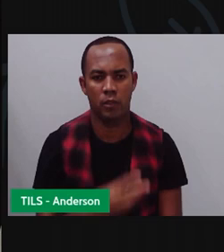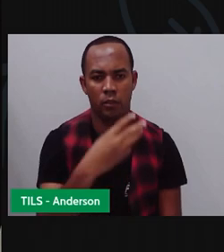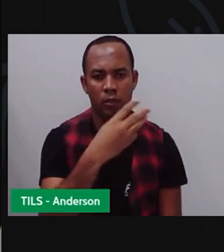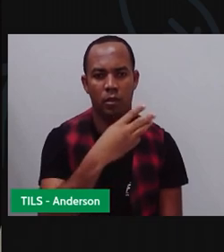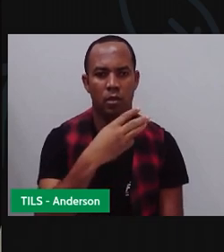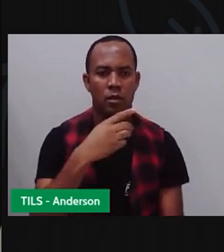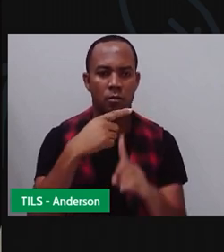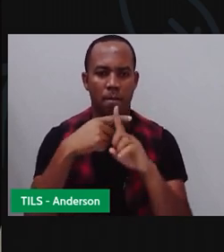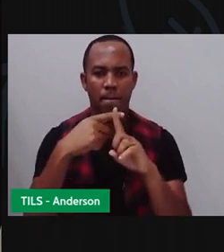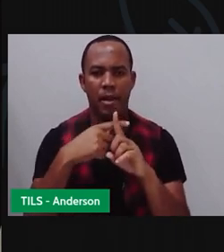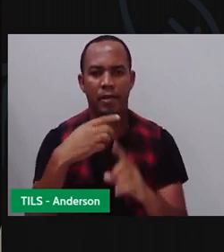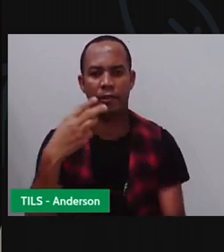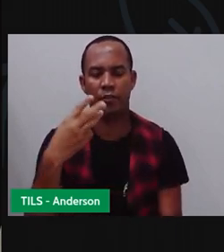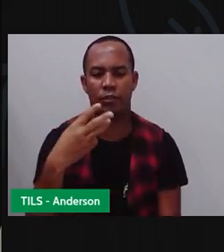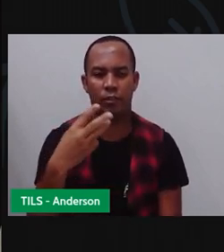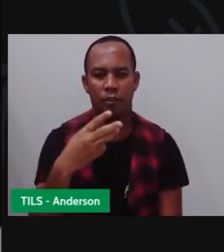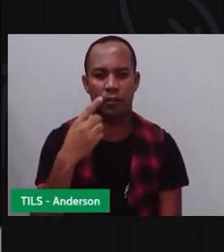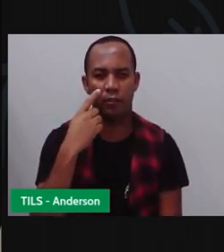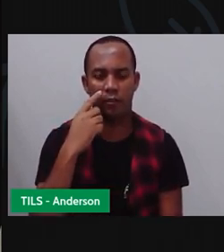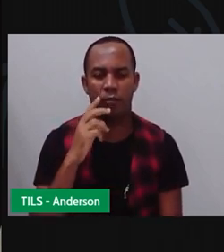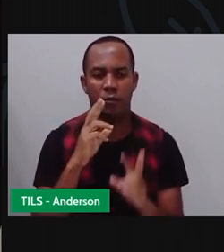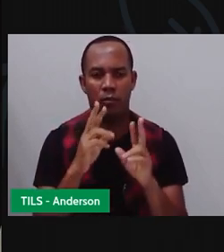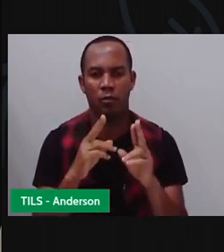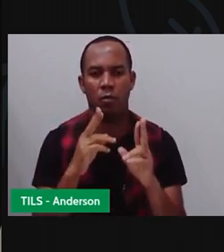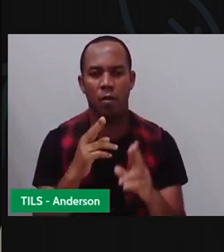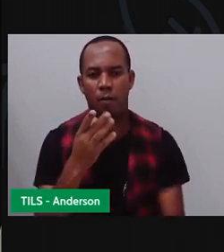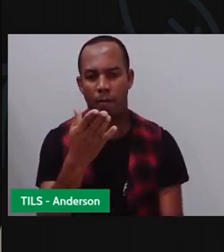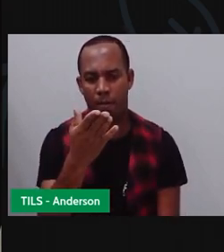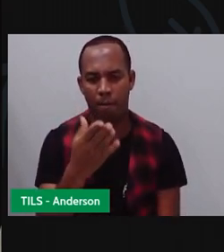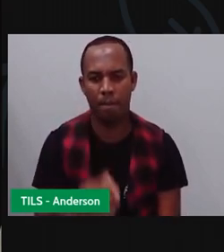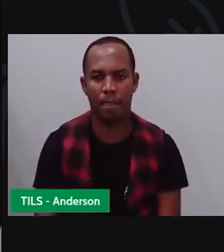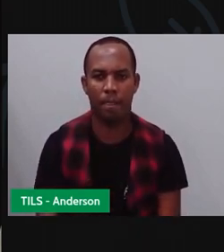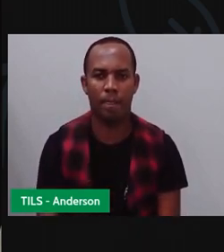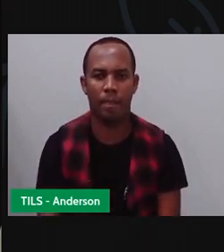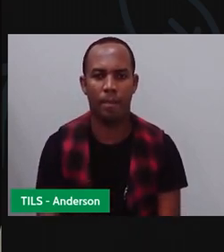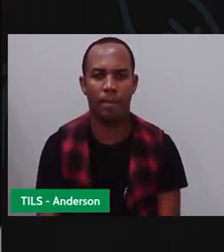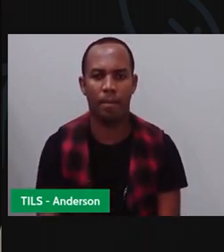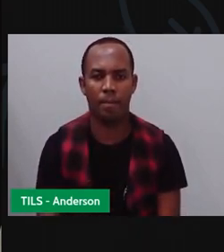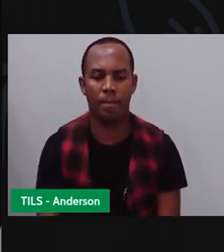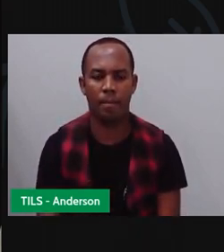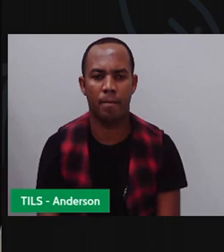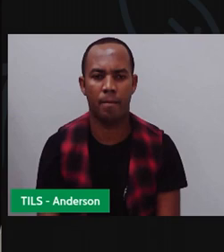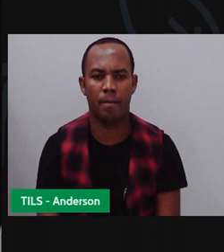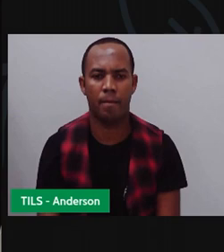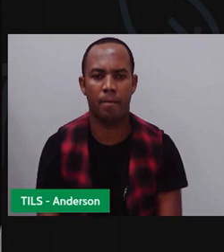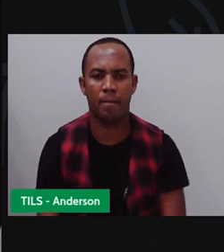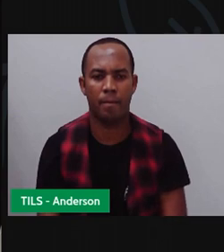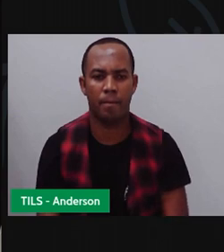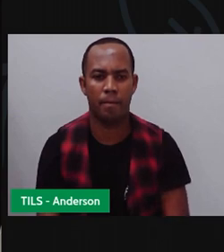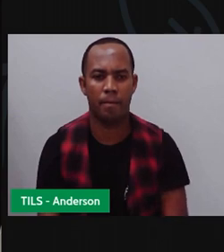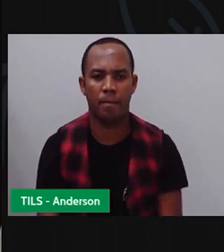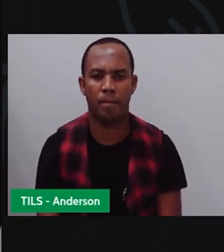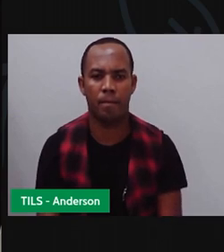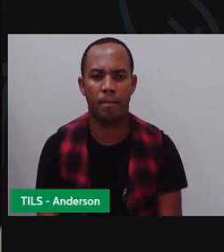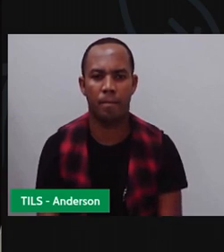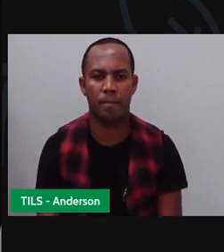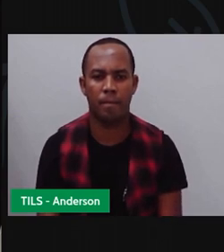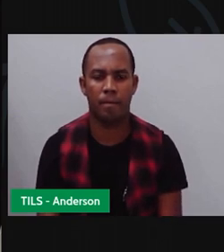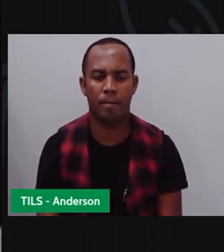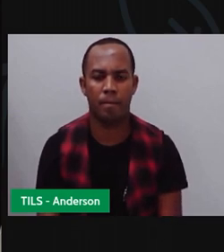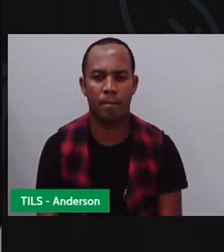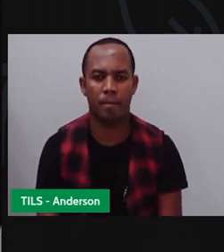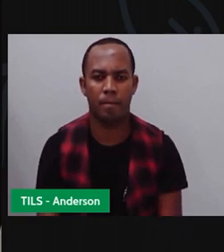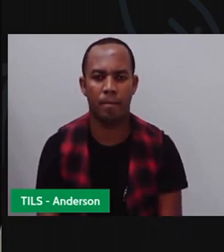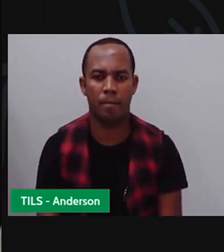Não é isso? Três mais três é igual a quanto? Ó, eu tenho três. Acrescento mais três. Tenho três aqui. Acrescento mais três.